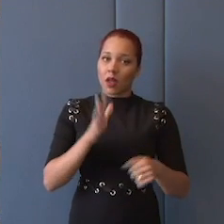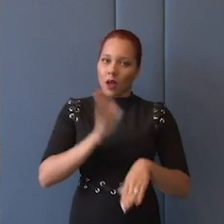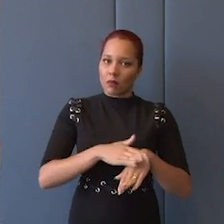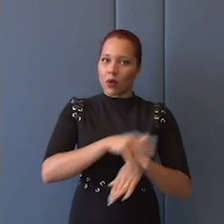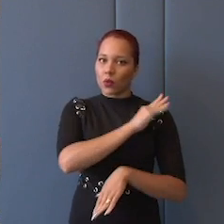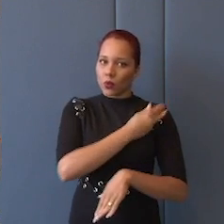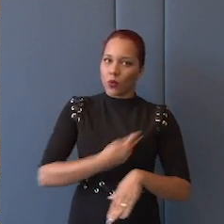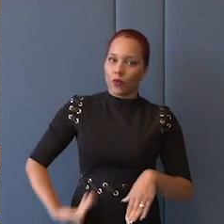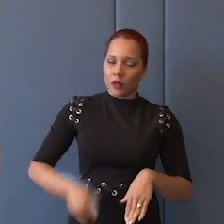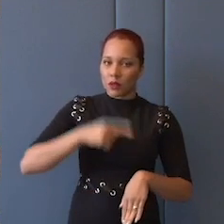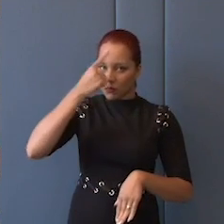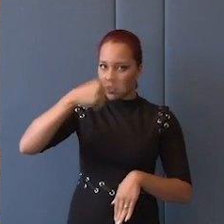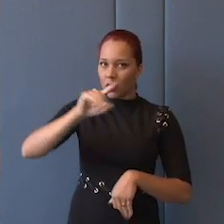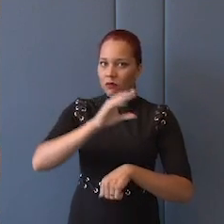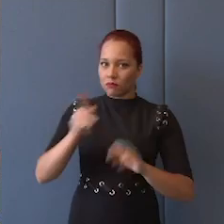mandato constitucional para fazer isso.